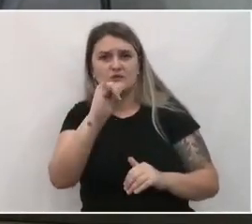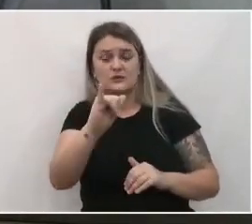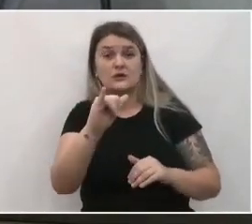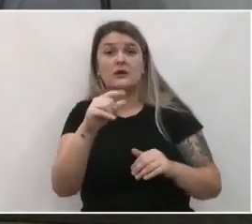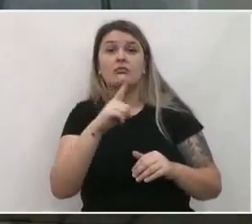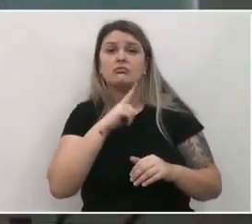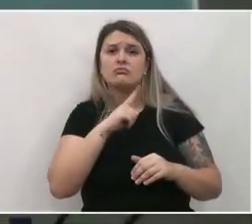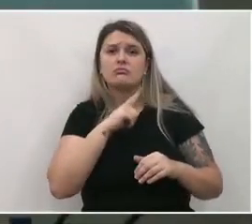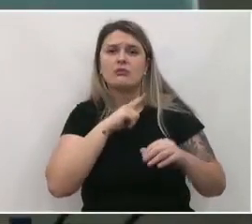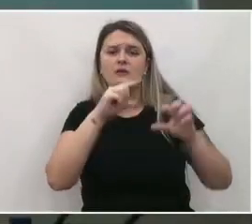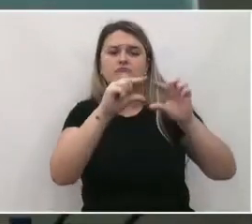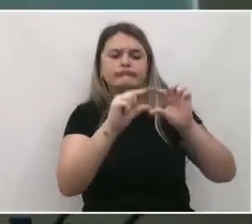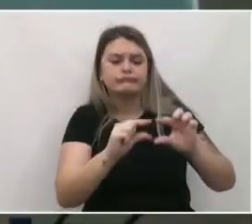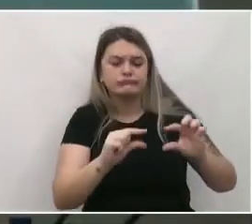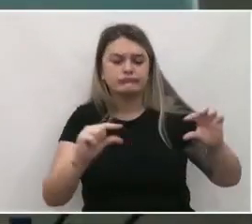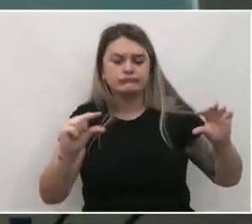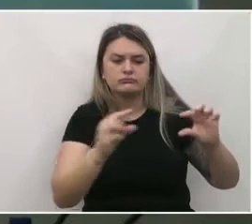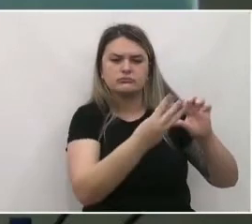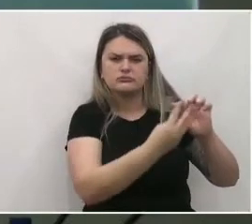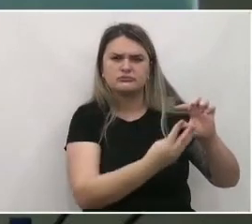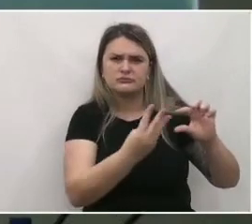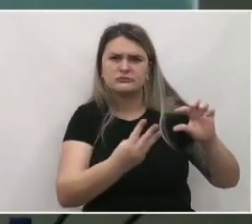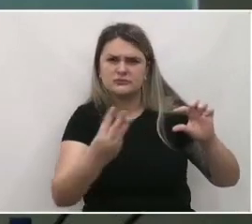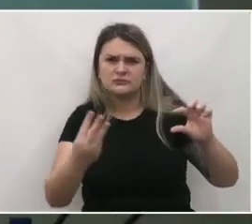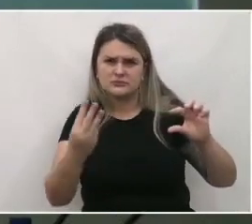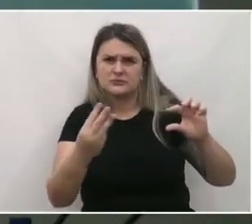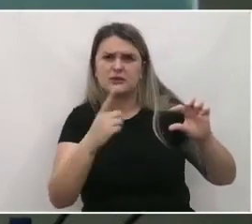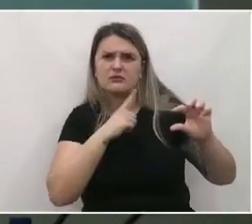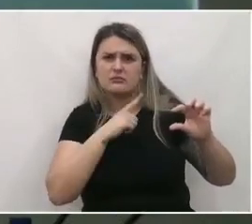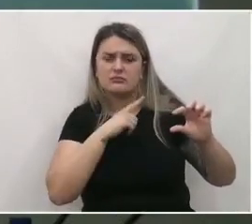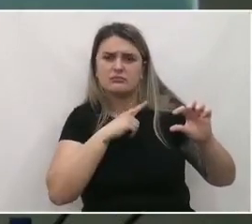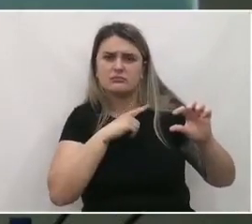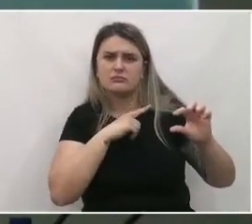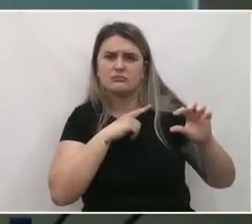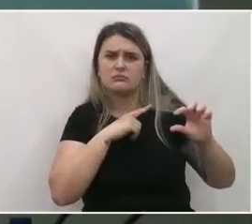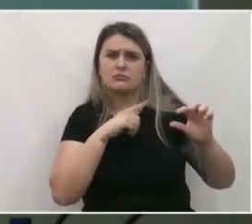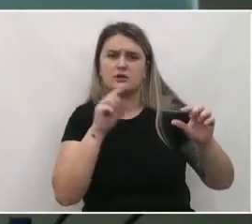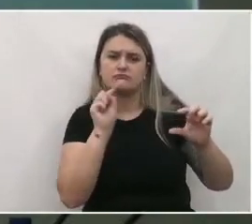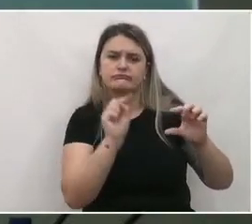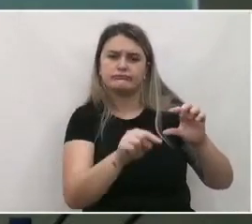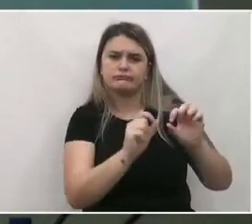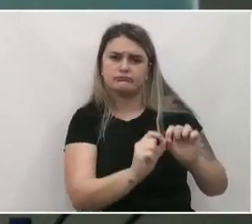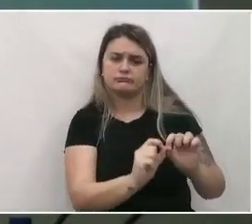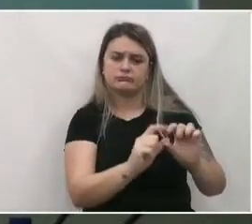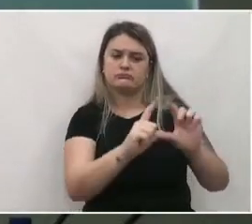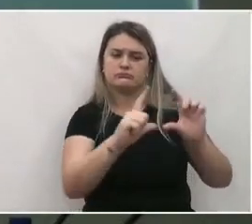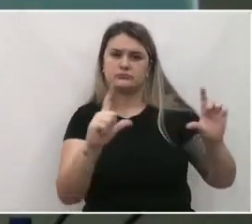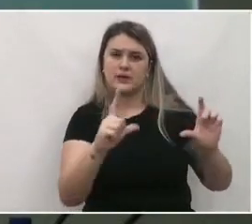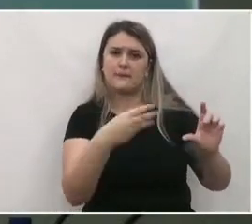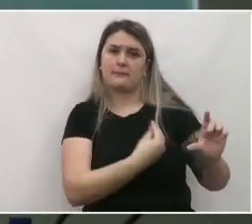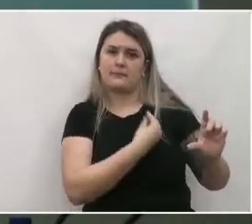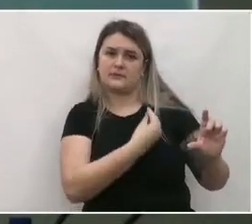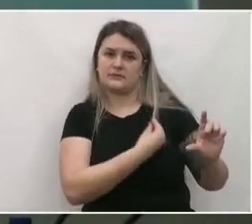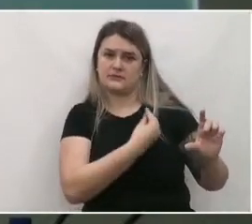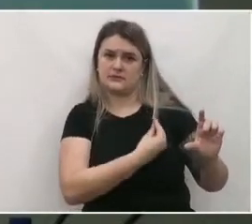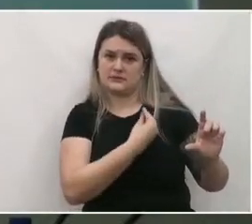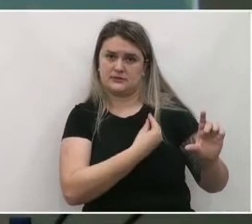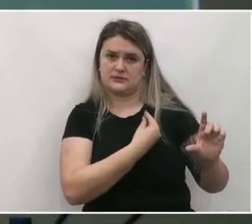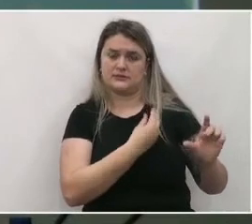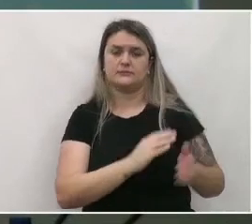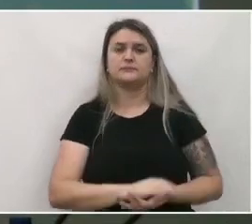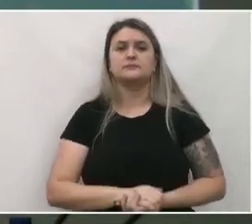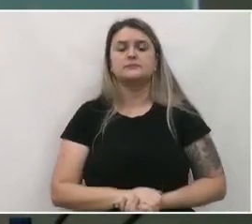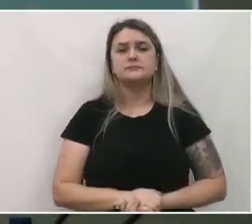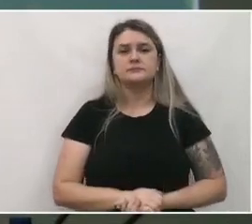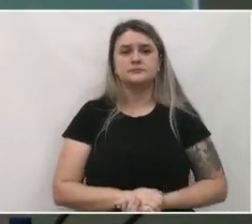acessem o formulário online, que está disponibilizado também ali no site do Plano Diretor, mas tem aqui o link para quem